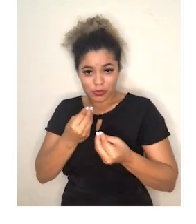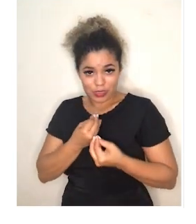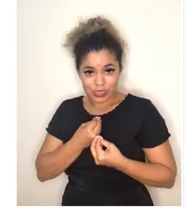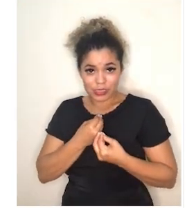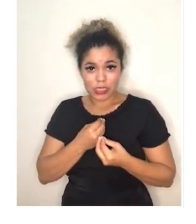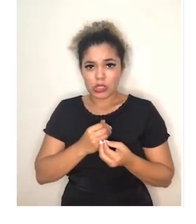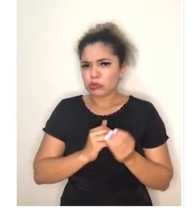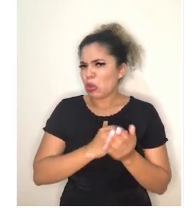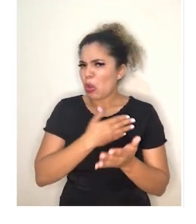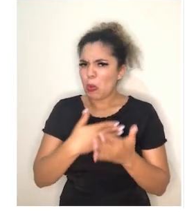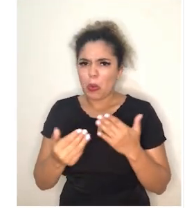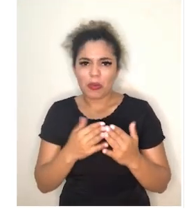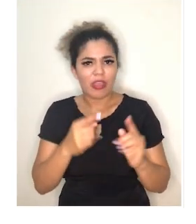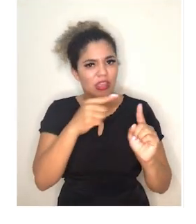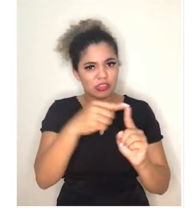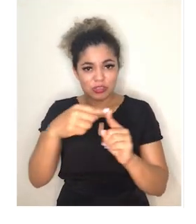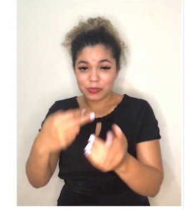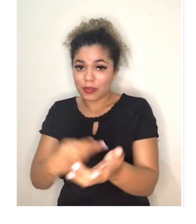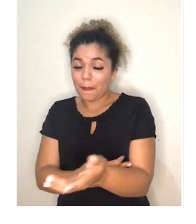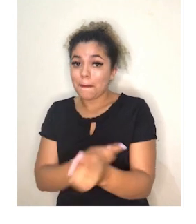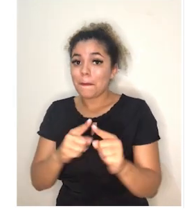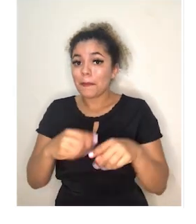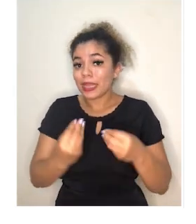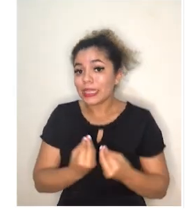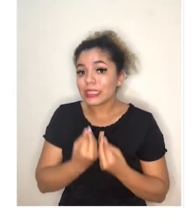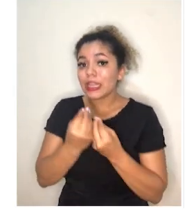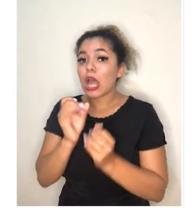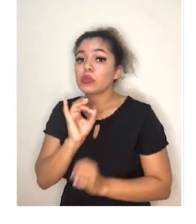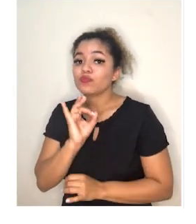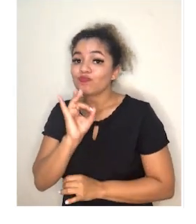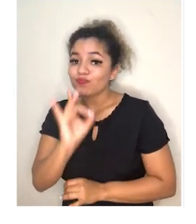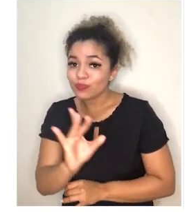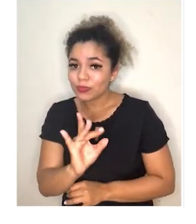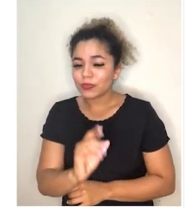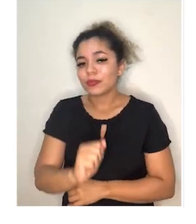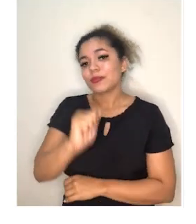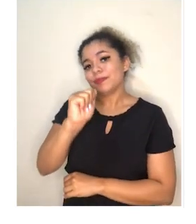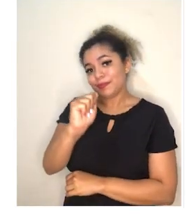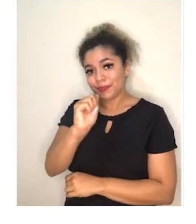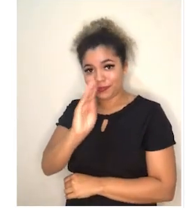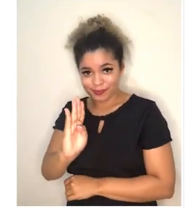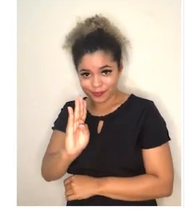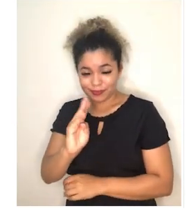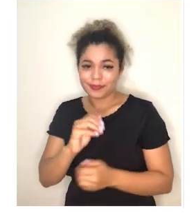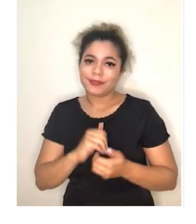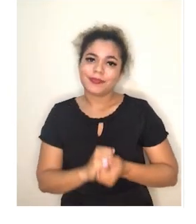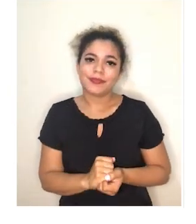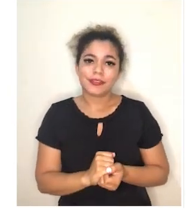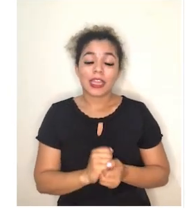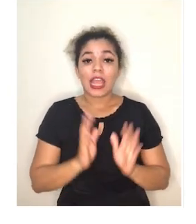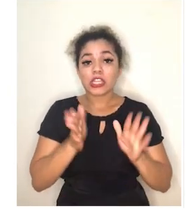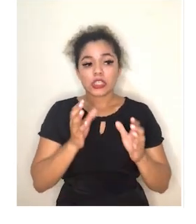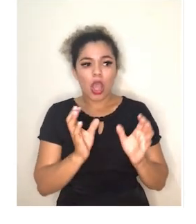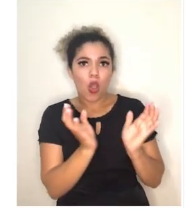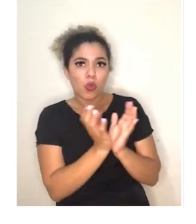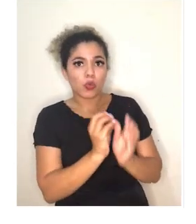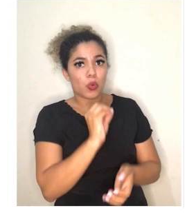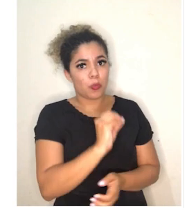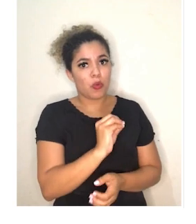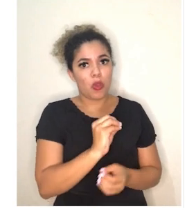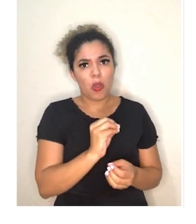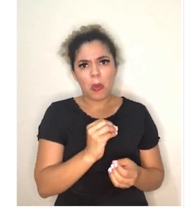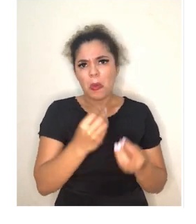sangue de todos os tipos, mas pode doar somente para o grupo AB. Já o grupo O